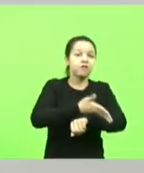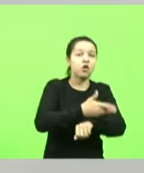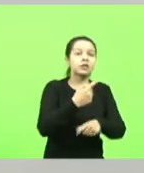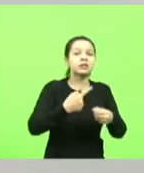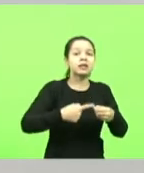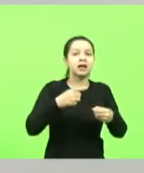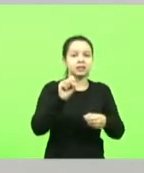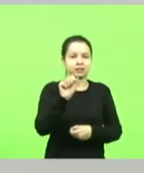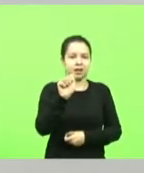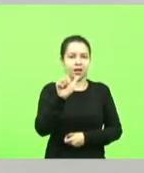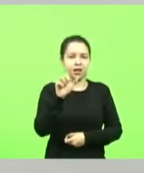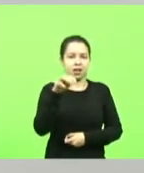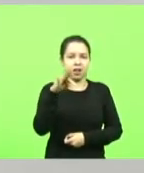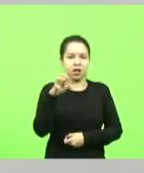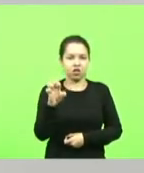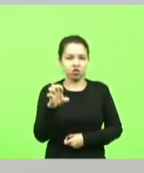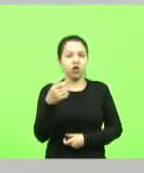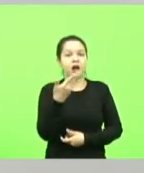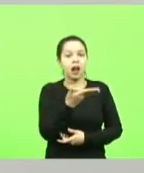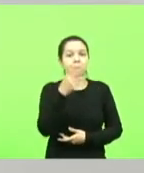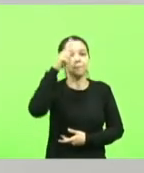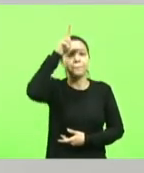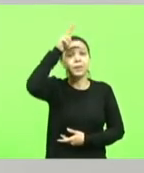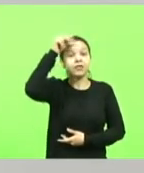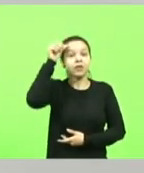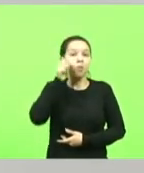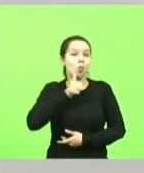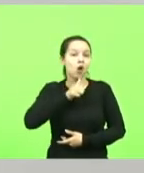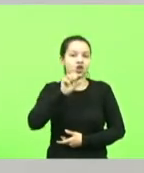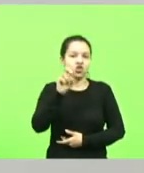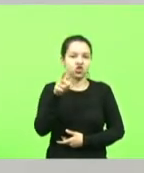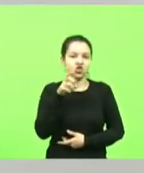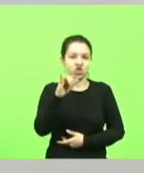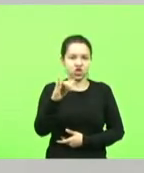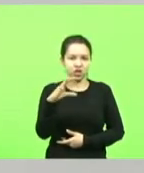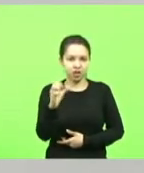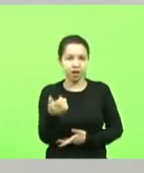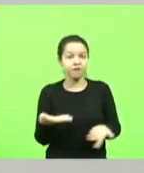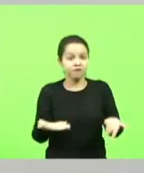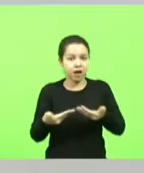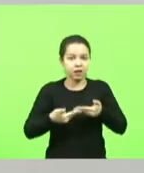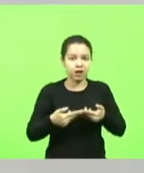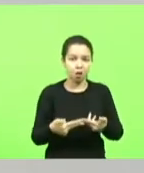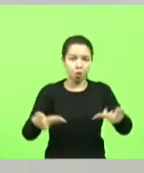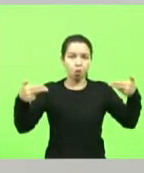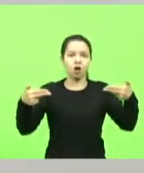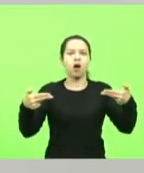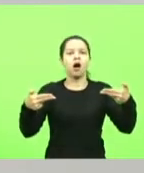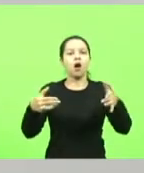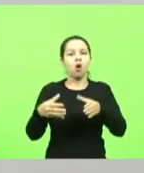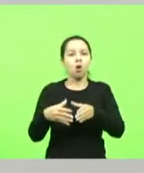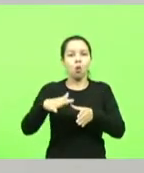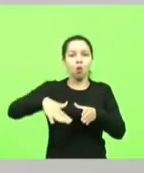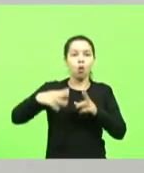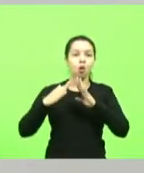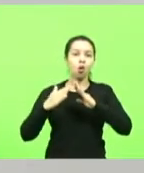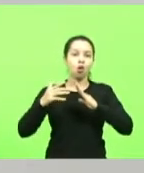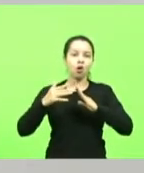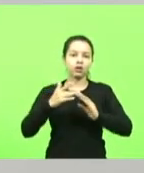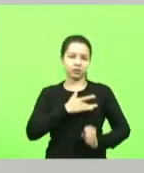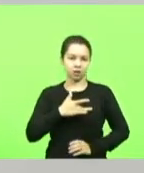prefeita Chica vai inaugurar uma unidade de saúde que ficou muito tempo parada abandonada